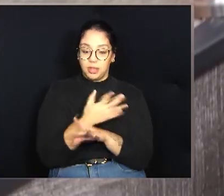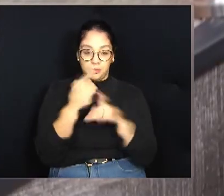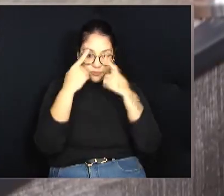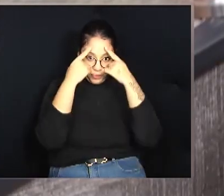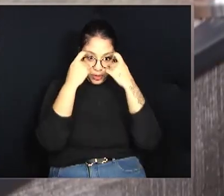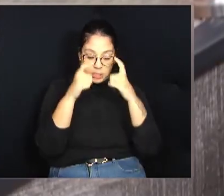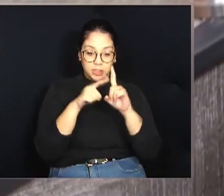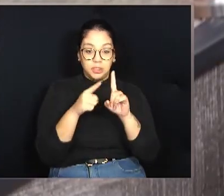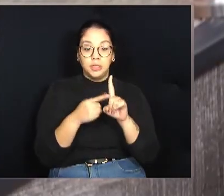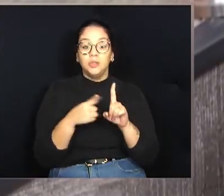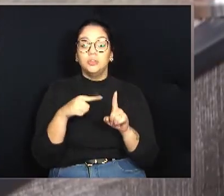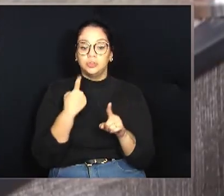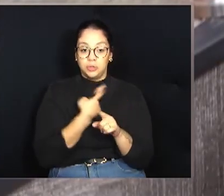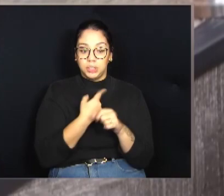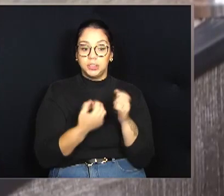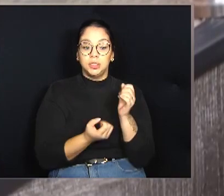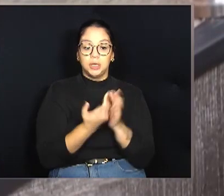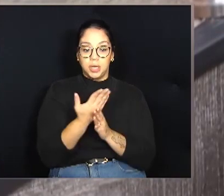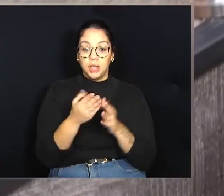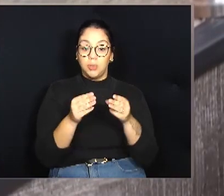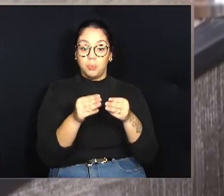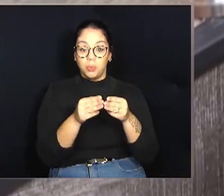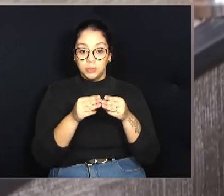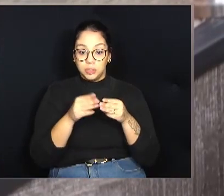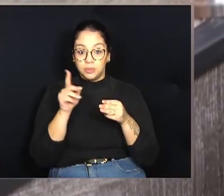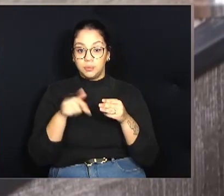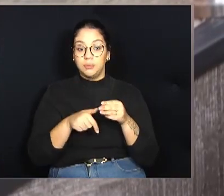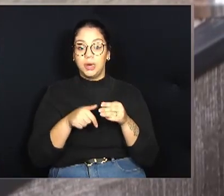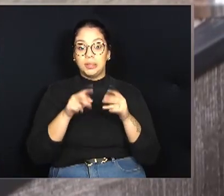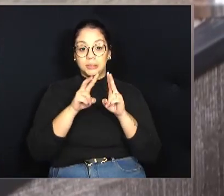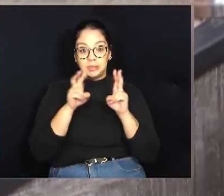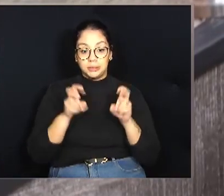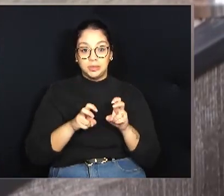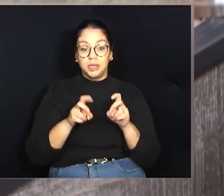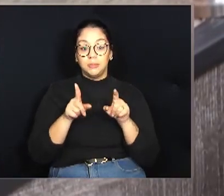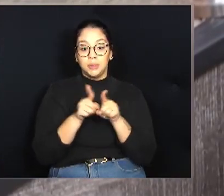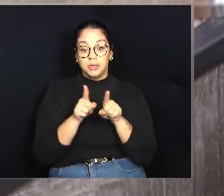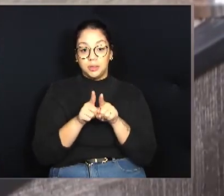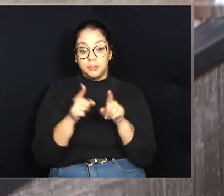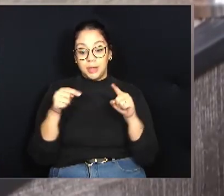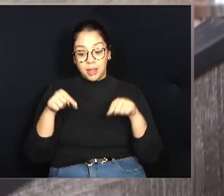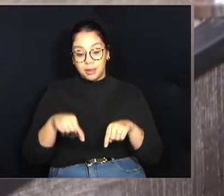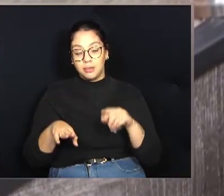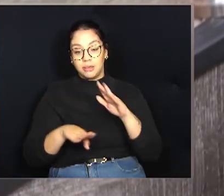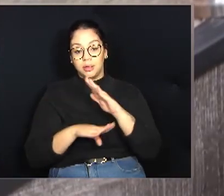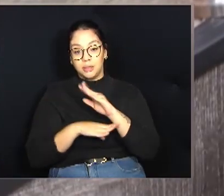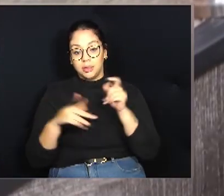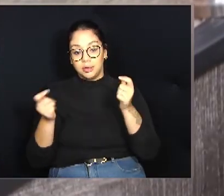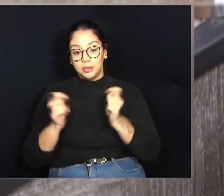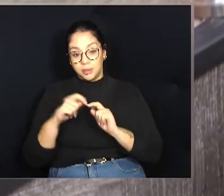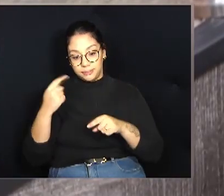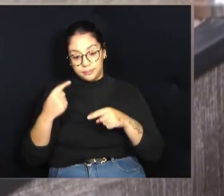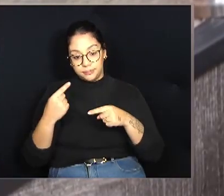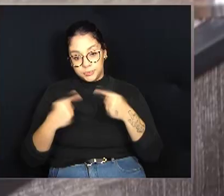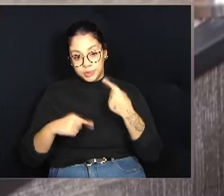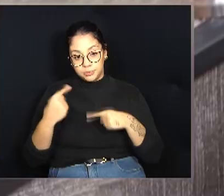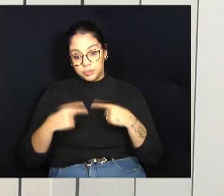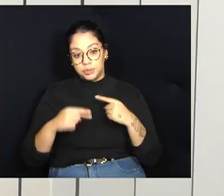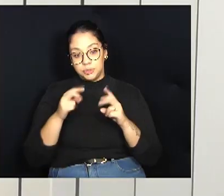fizemos essa moção para dar luz a esse tema, inclusive que essa casa possa organizar um debate sobre essa questão.